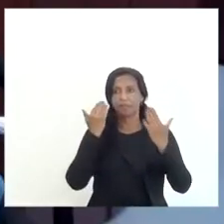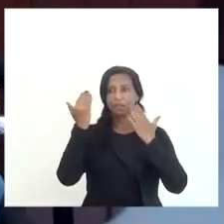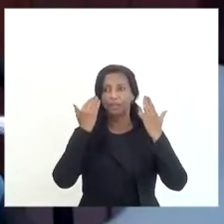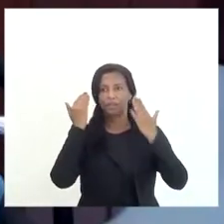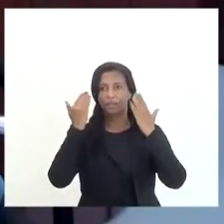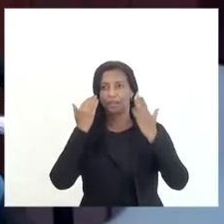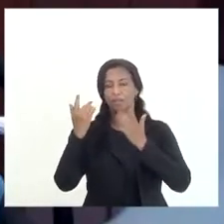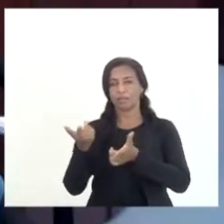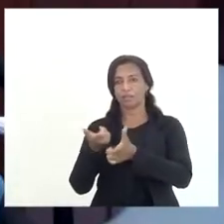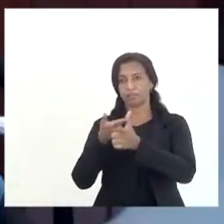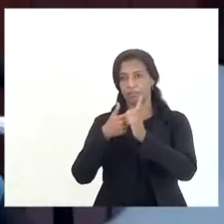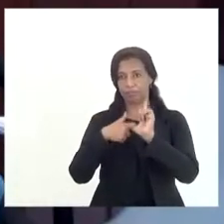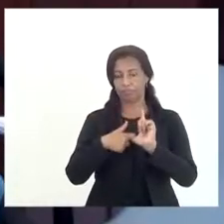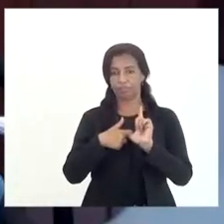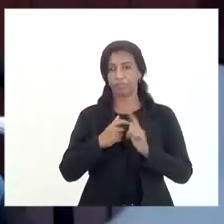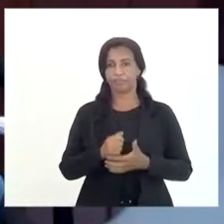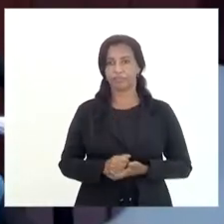ativa,